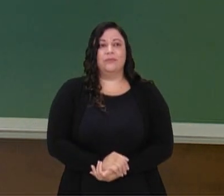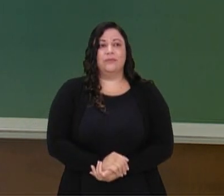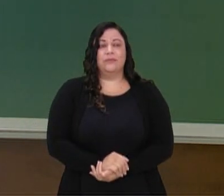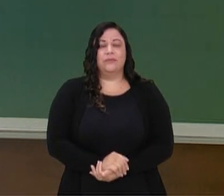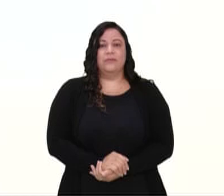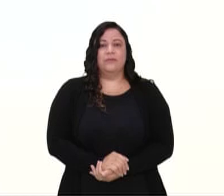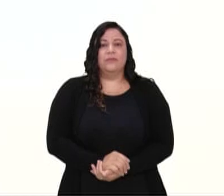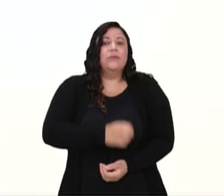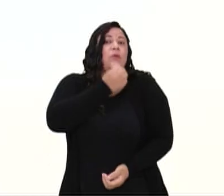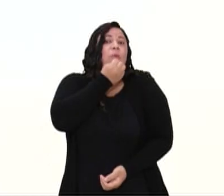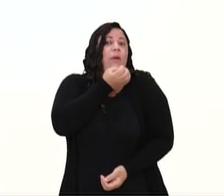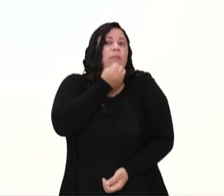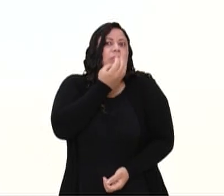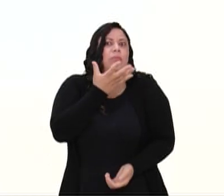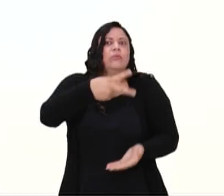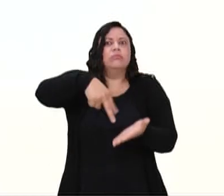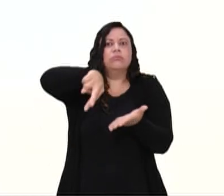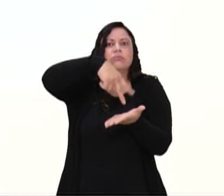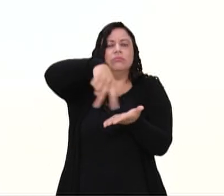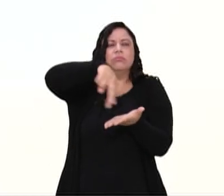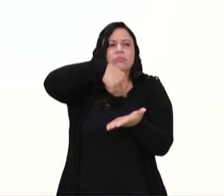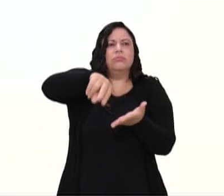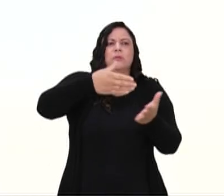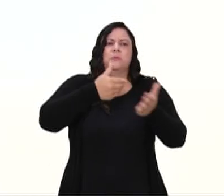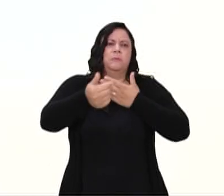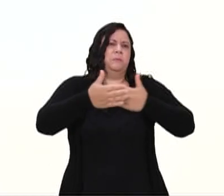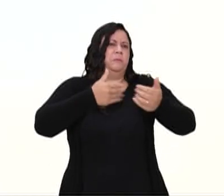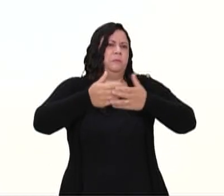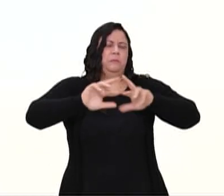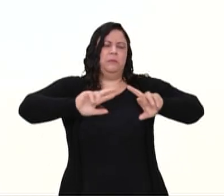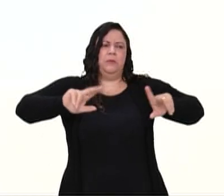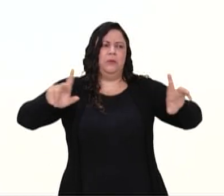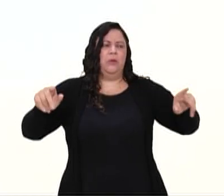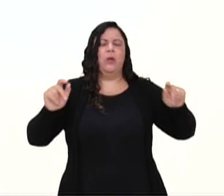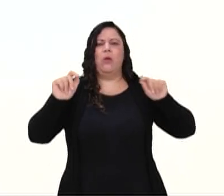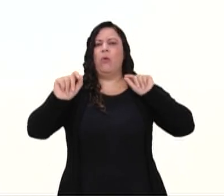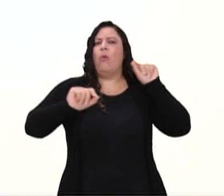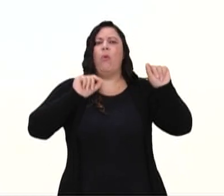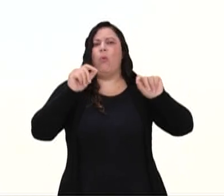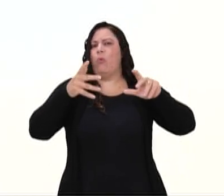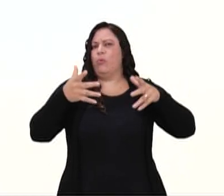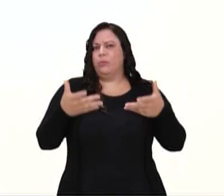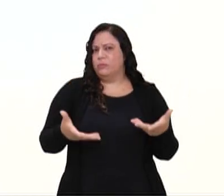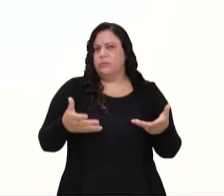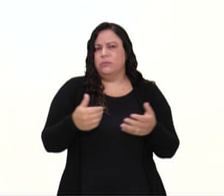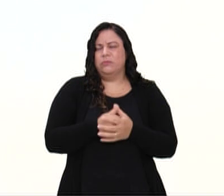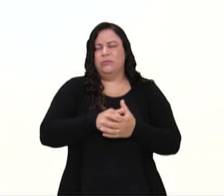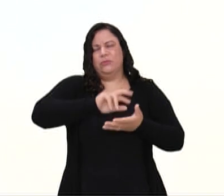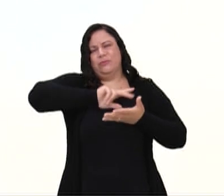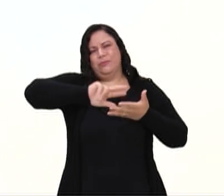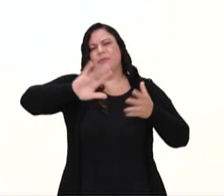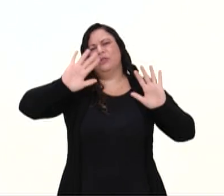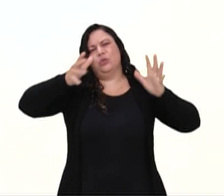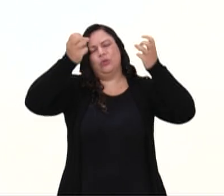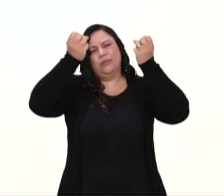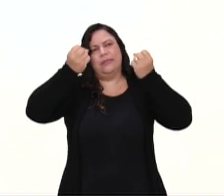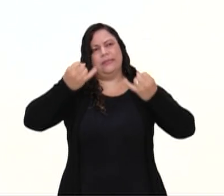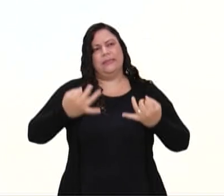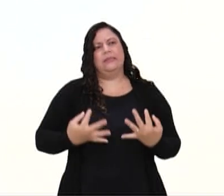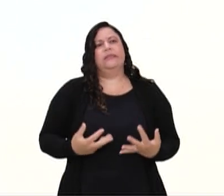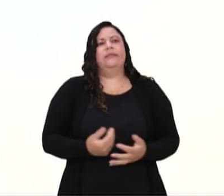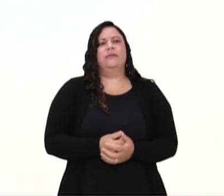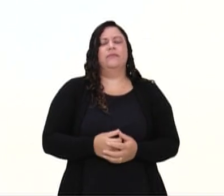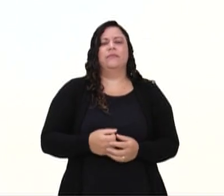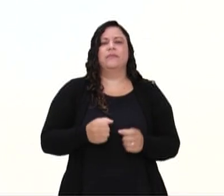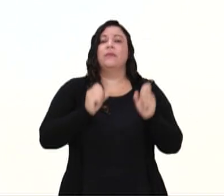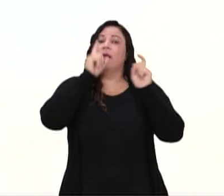Os benefícios, né, gente, da dança, como qualquer outra atividade que a gente falou inúmeras vezes, né? Ampliação